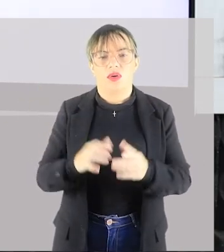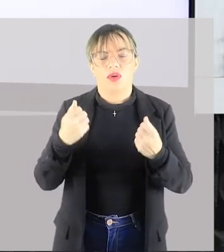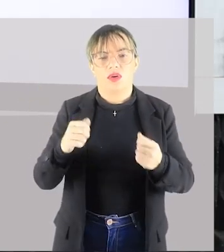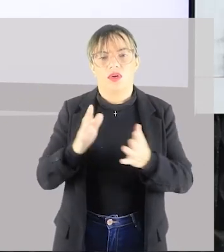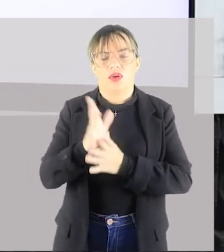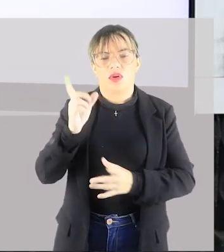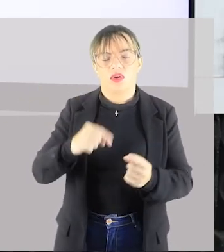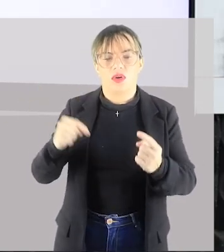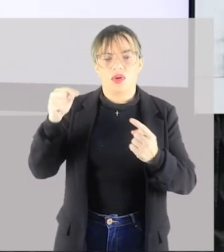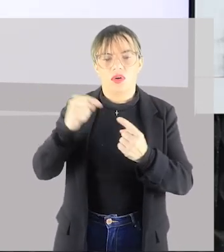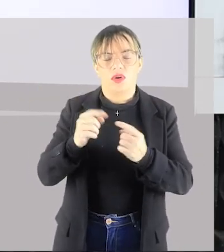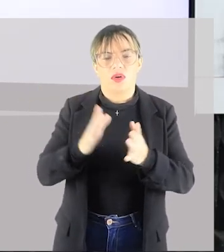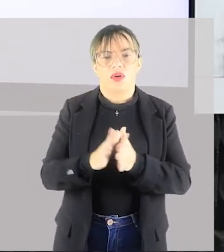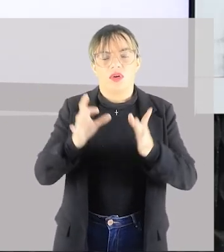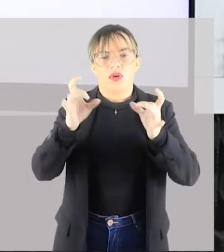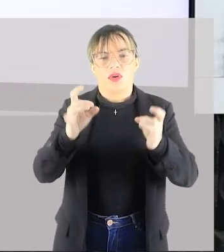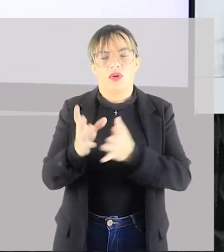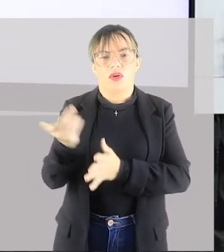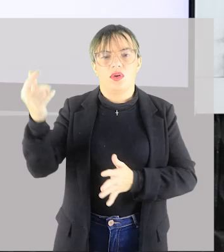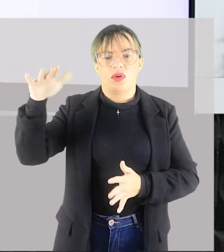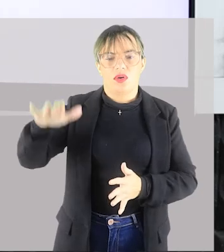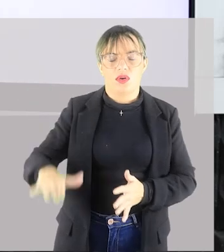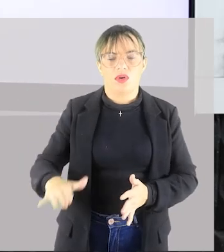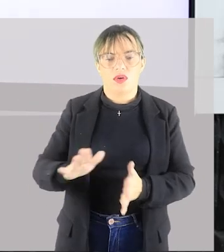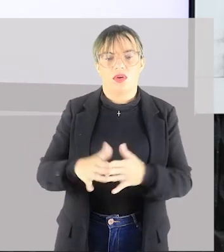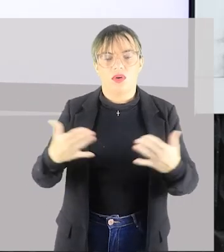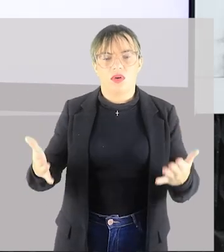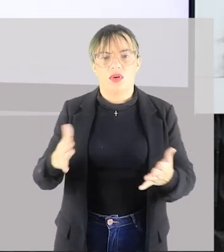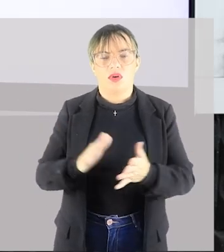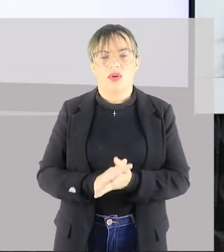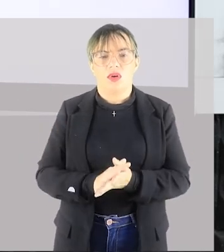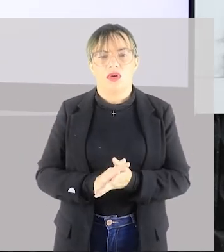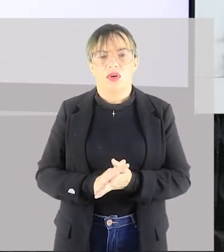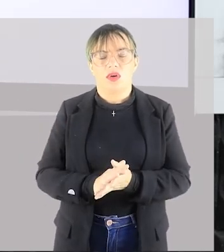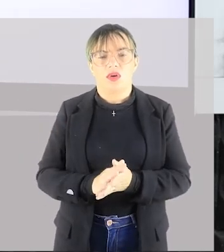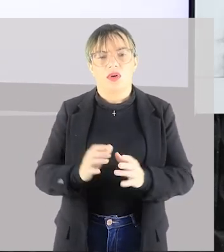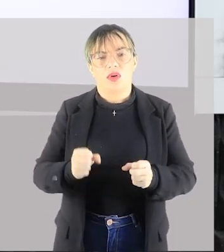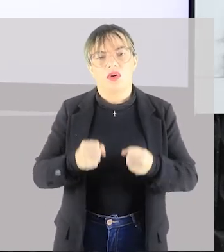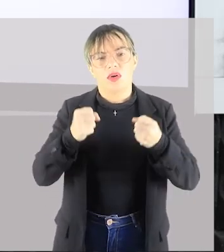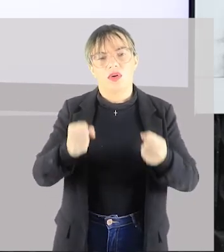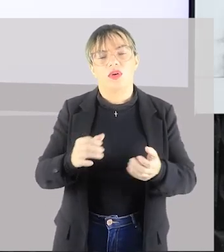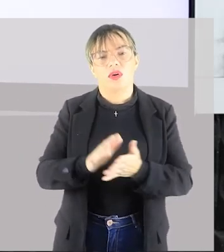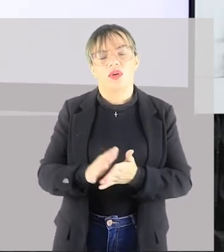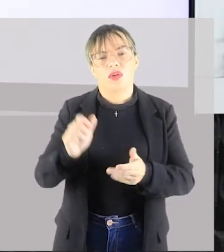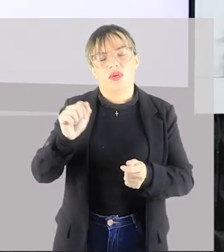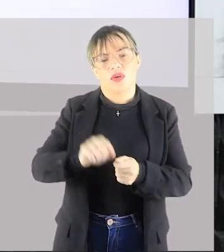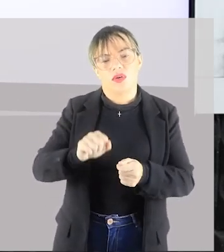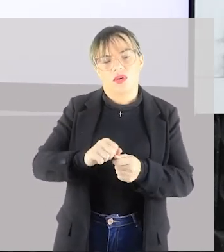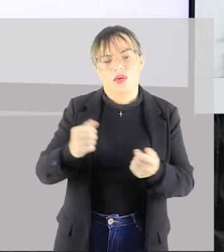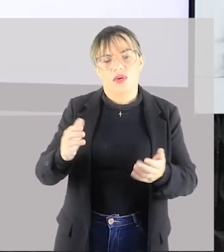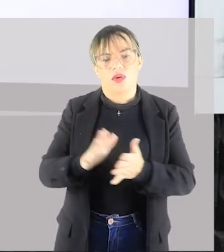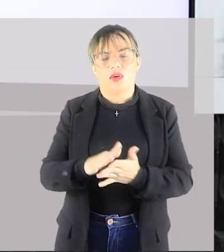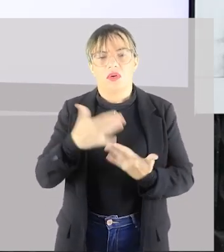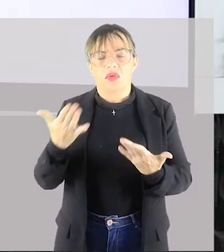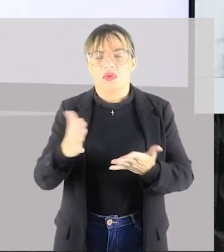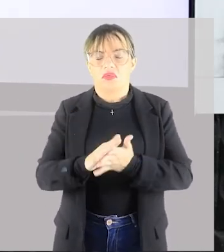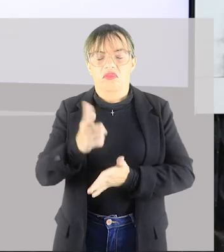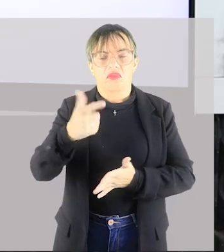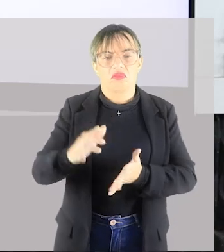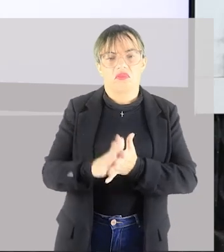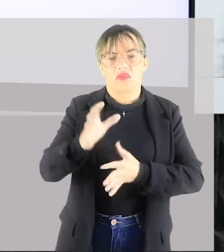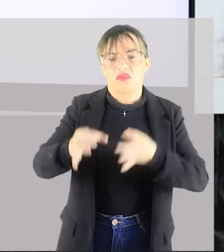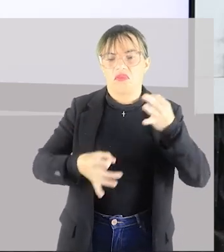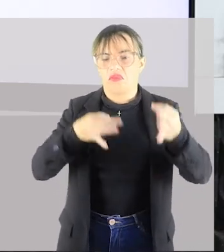Vende coisas baratas, coisas digeríveis e que não necessitam de um teor crítico